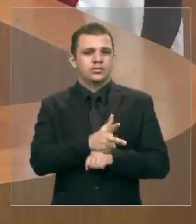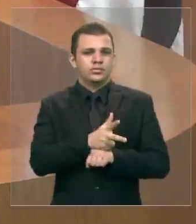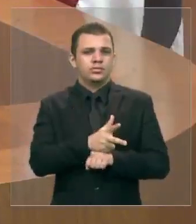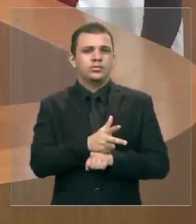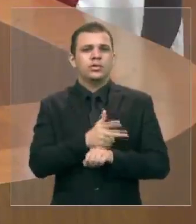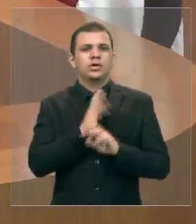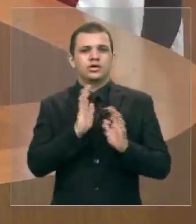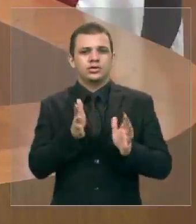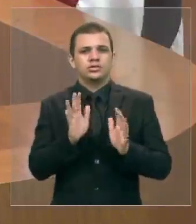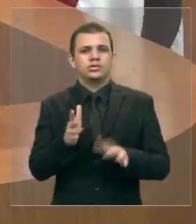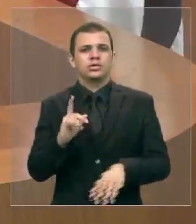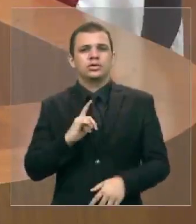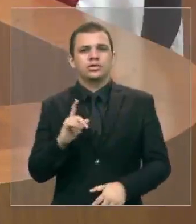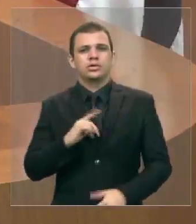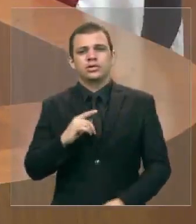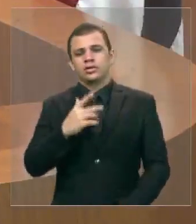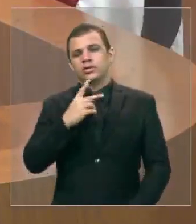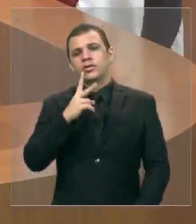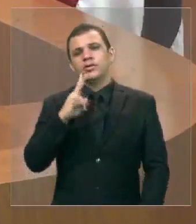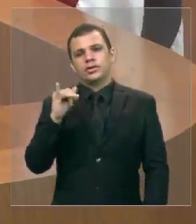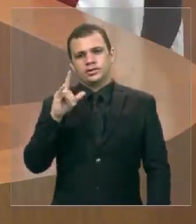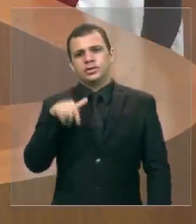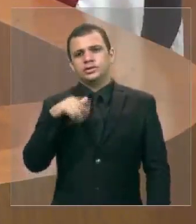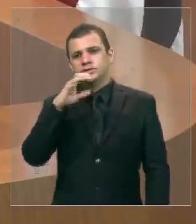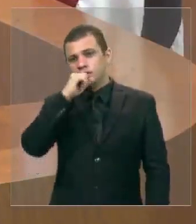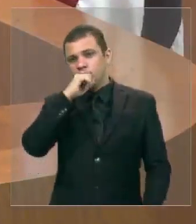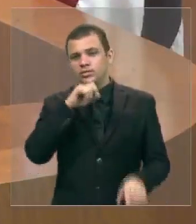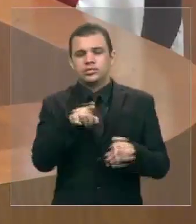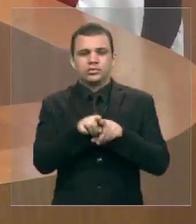já disse que vai ser domingo, é sábado, é domingo,